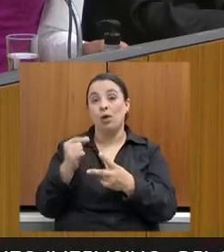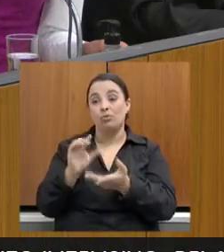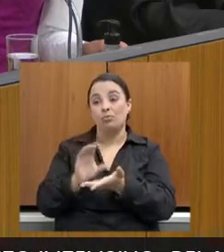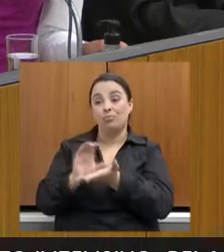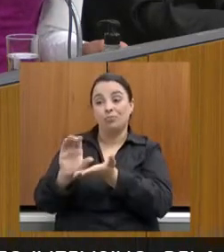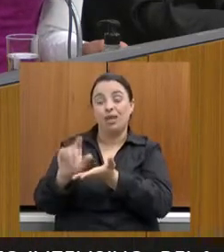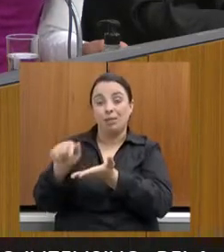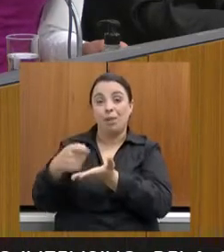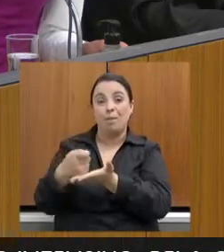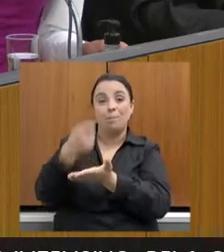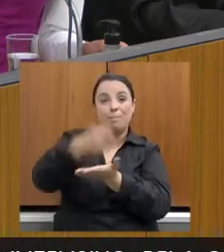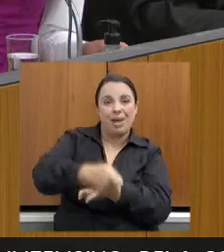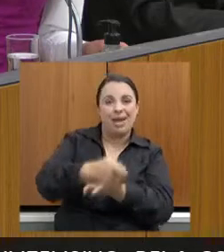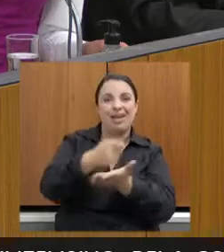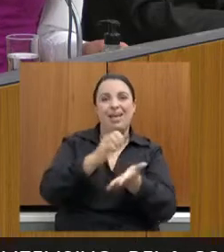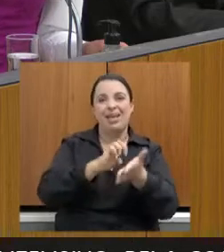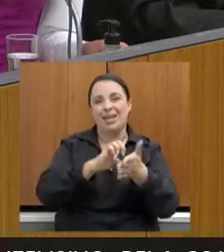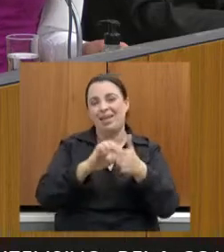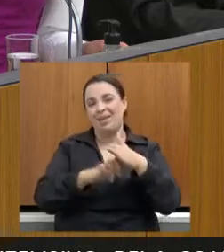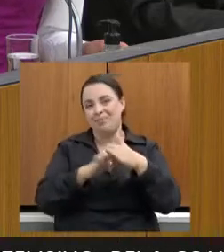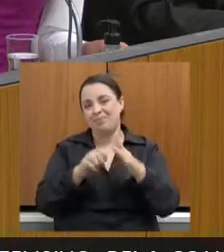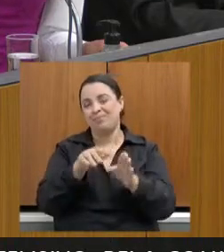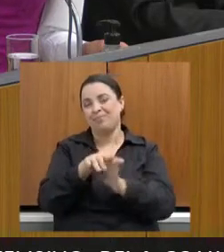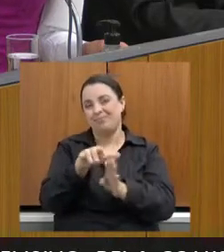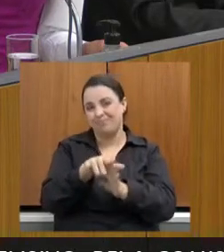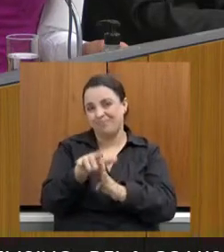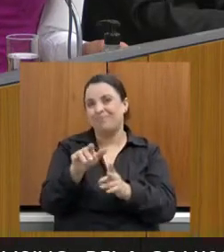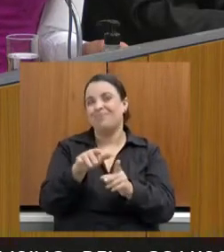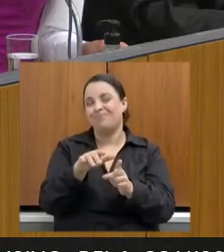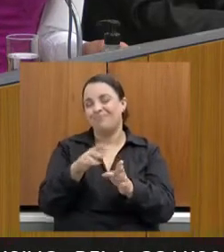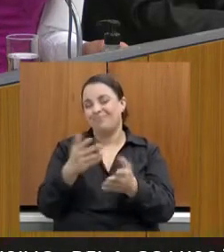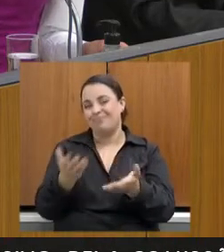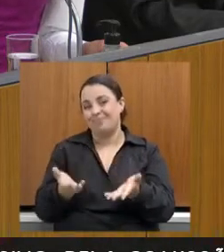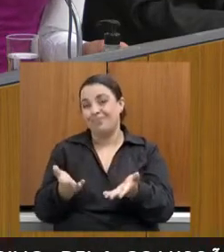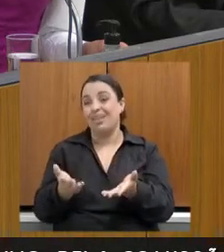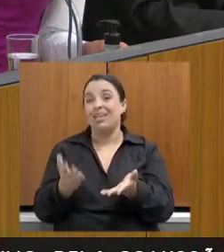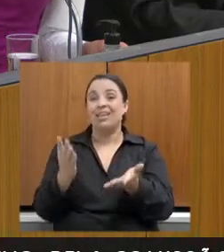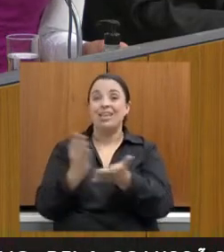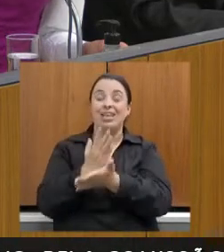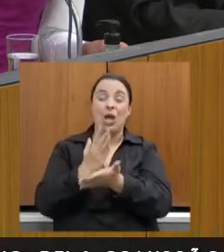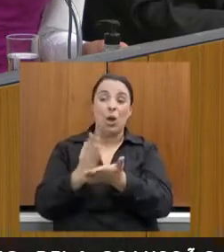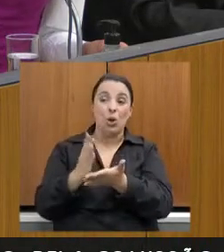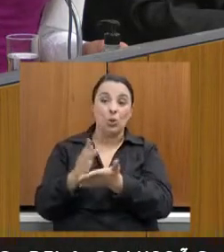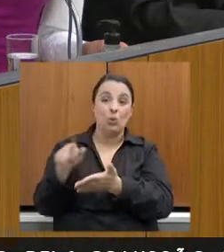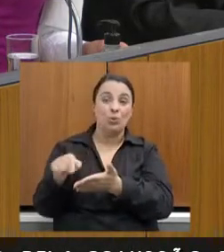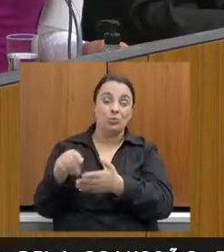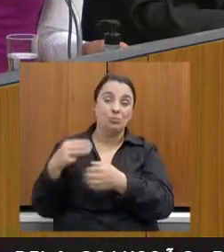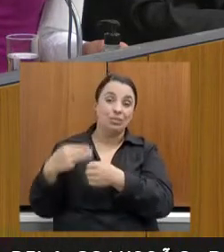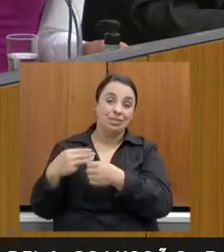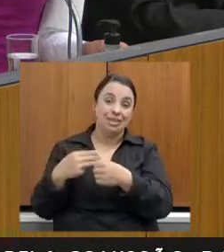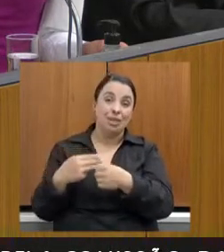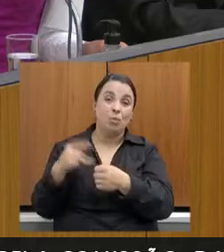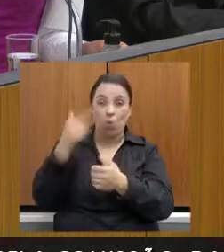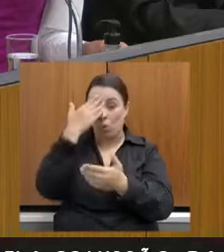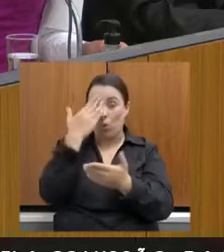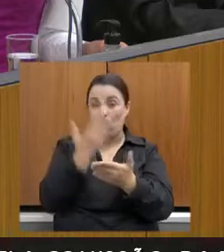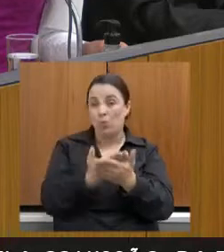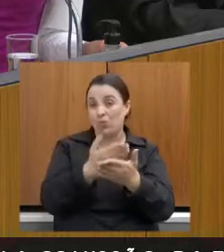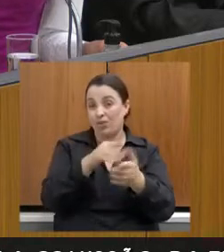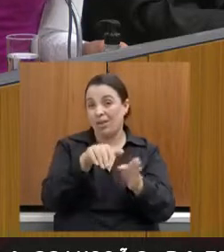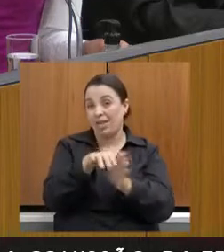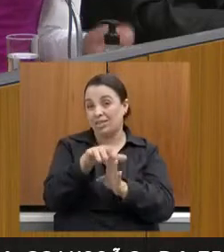ICMS Portil, e infelizmente a gente tem casos de municípios que confiam demais na assessoria, e infelizmente a recíproca